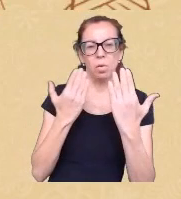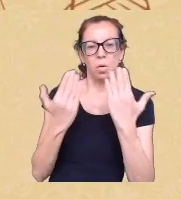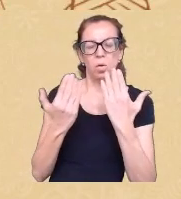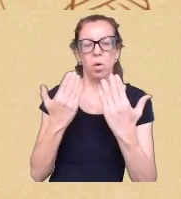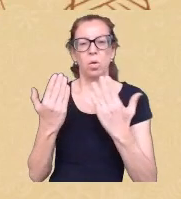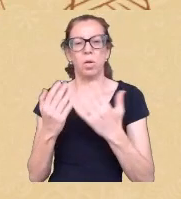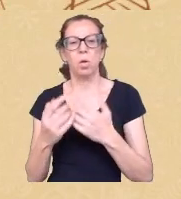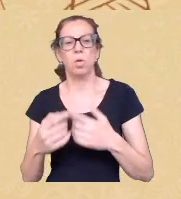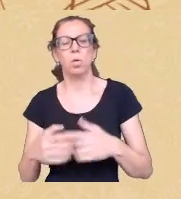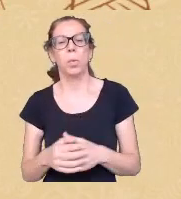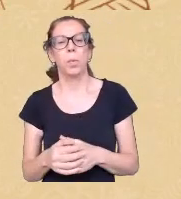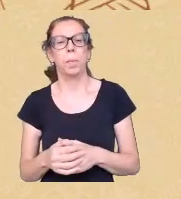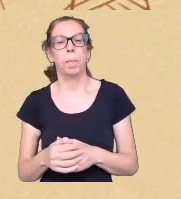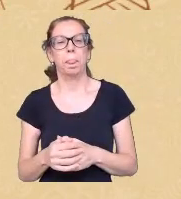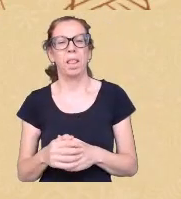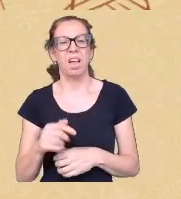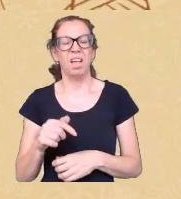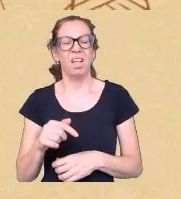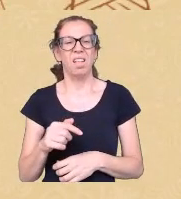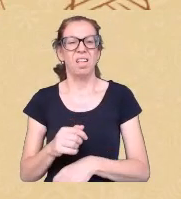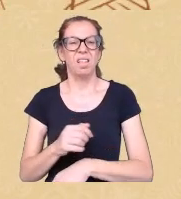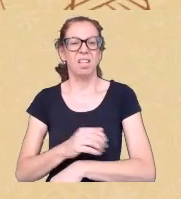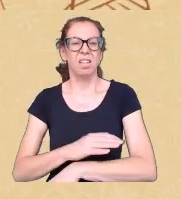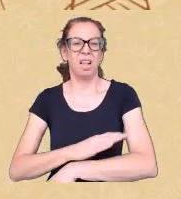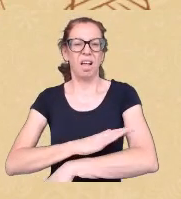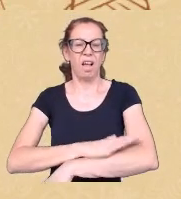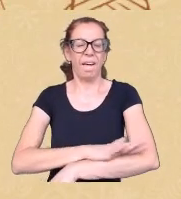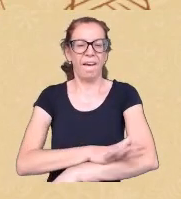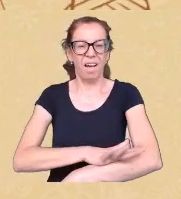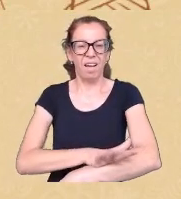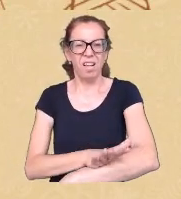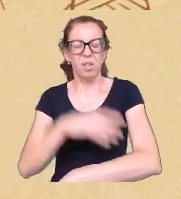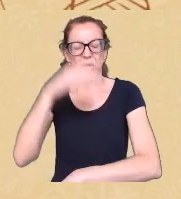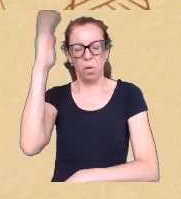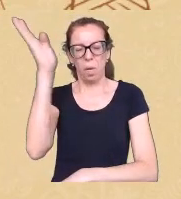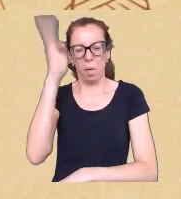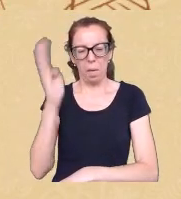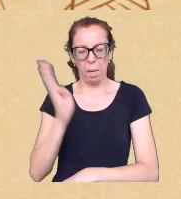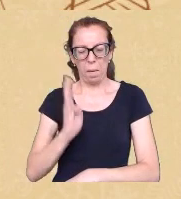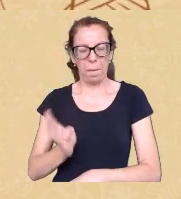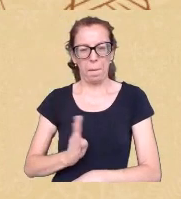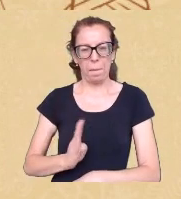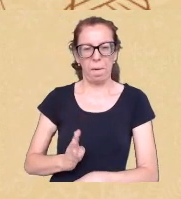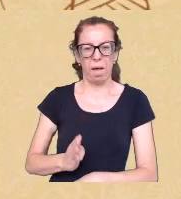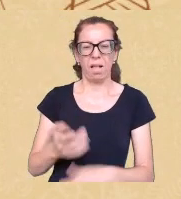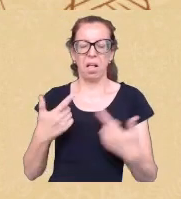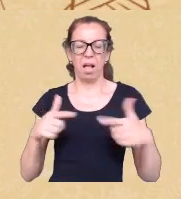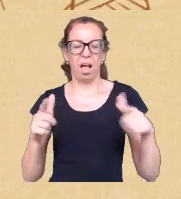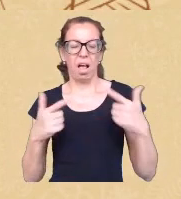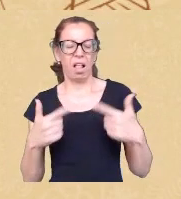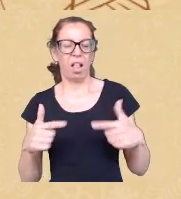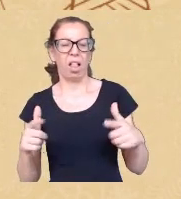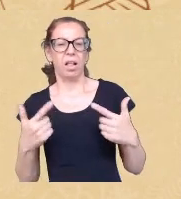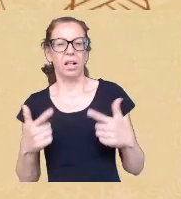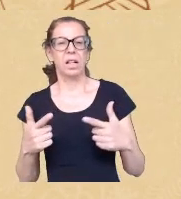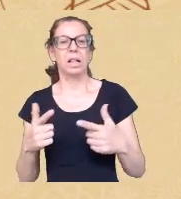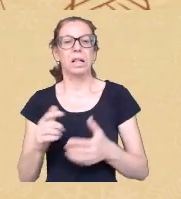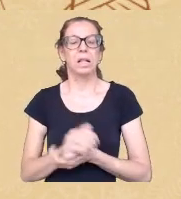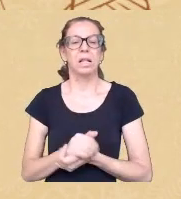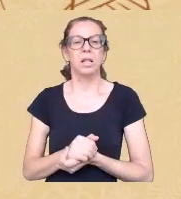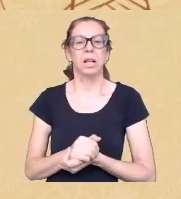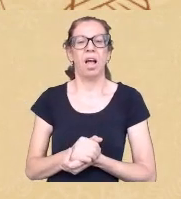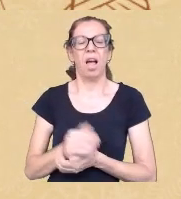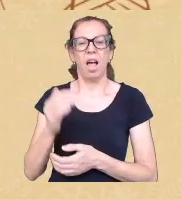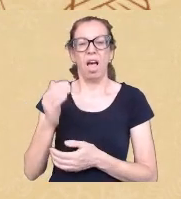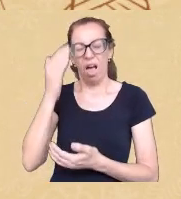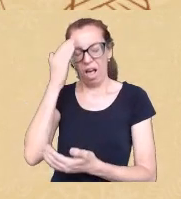país que deitou em berços esplêndidos por muito tempo acreditando-se uma democracia racial